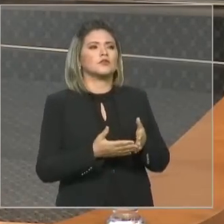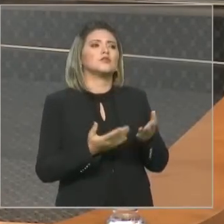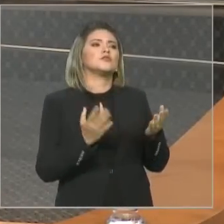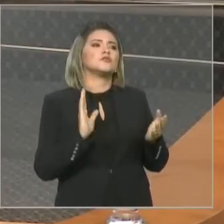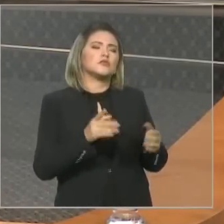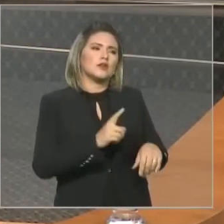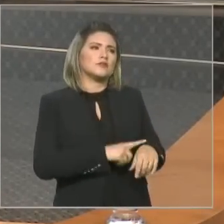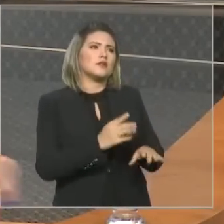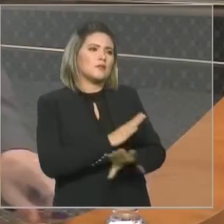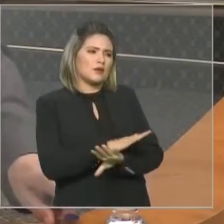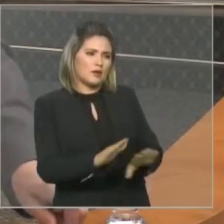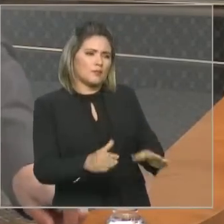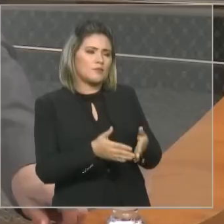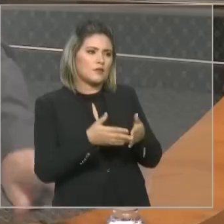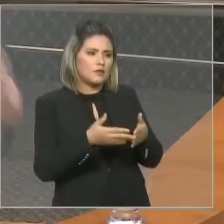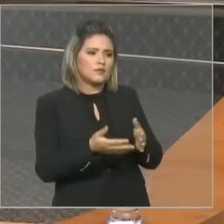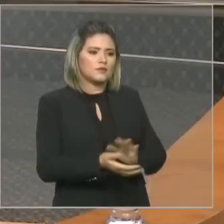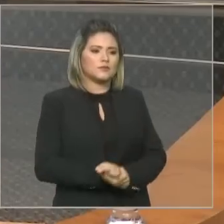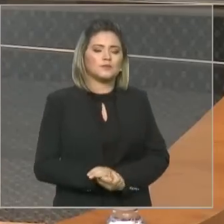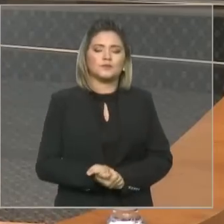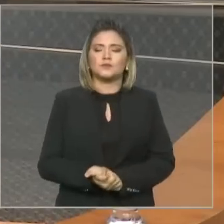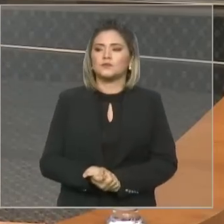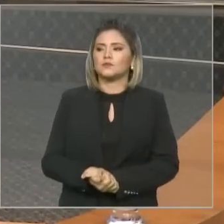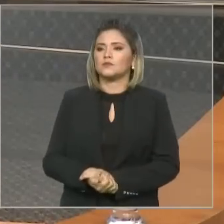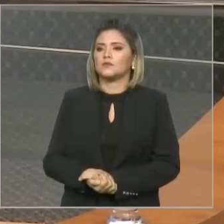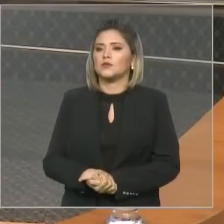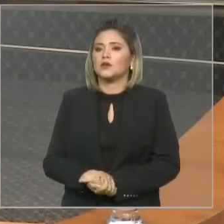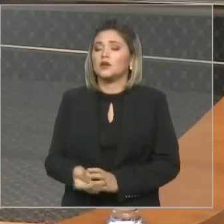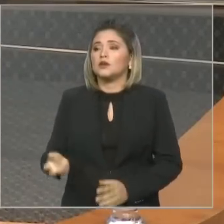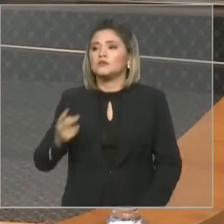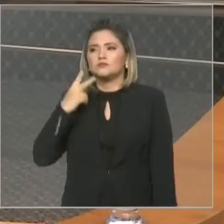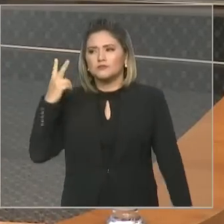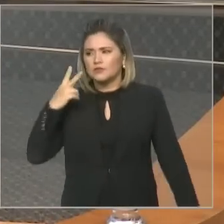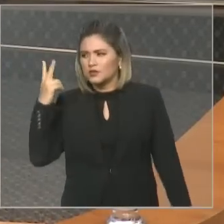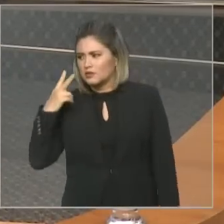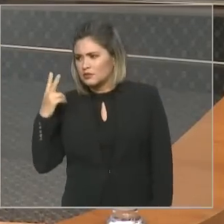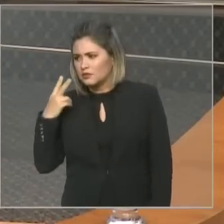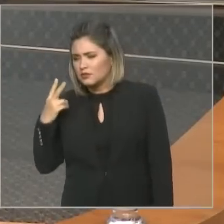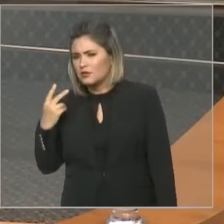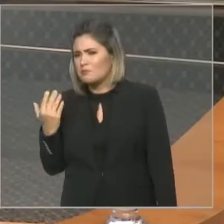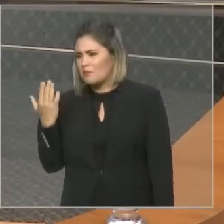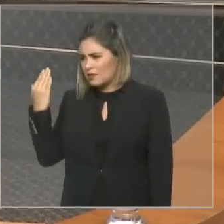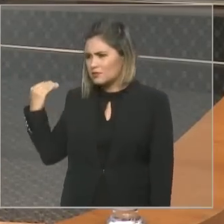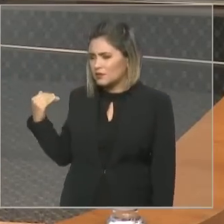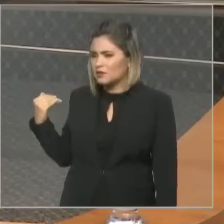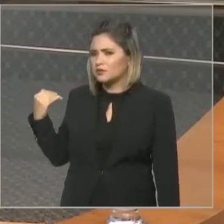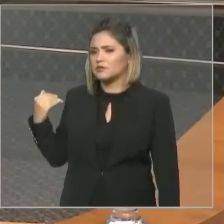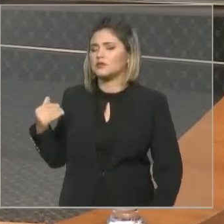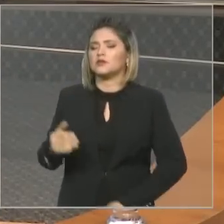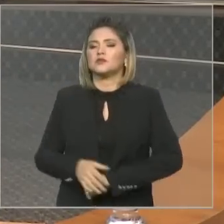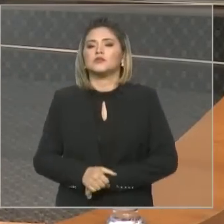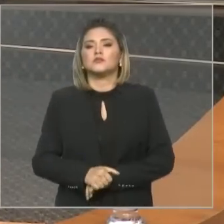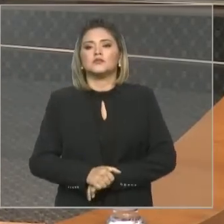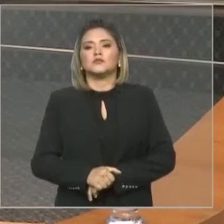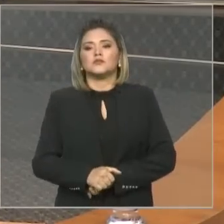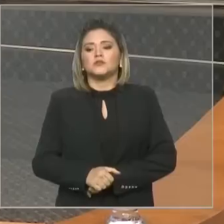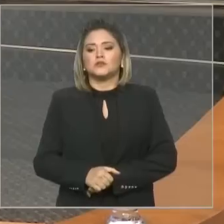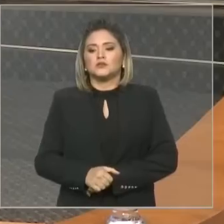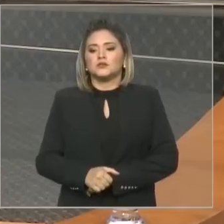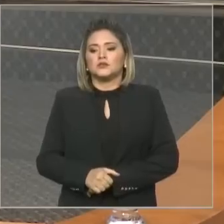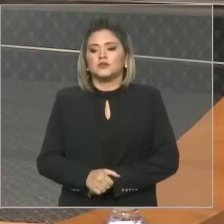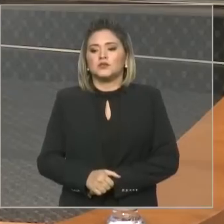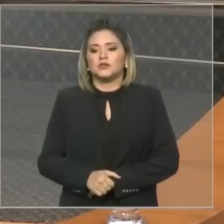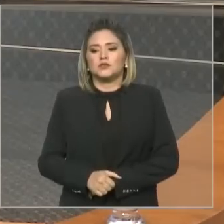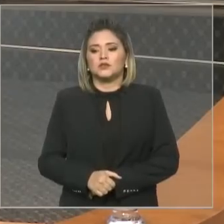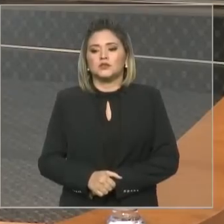Obrigado, deputado. Eu quero concluir dizendo que desde as câmaras municipais, na época do Império, o parlamento, lá atrás nas câmaras, era escolhido pelos